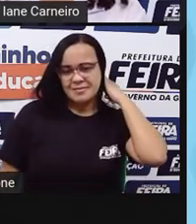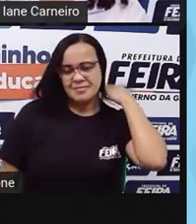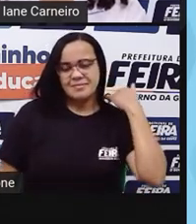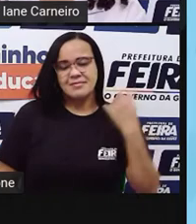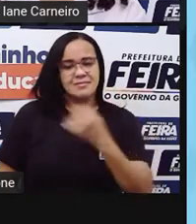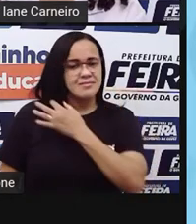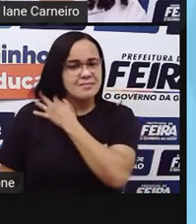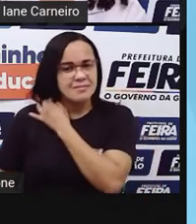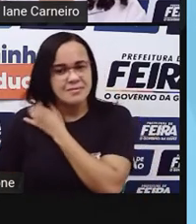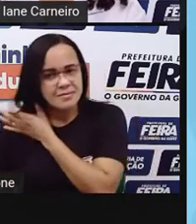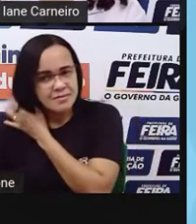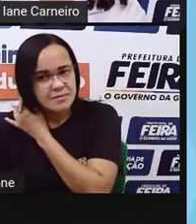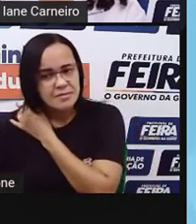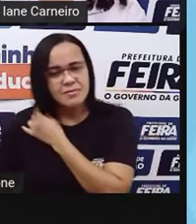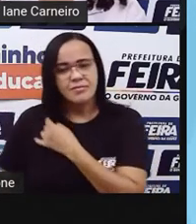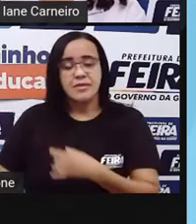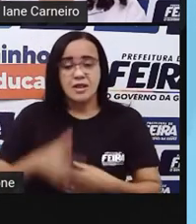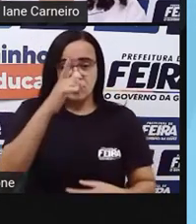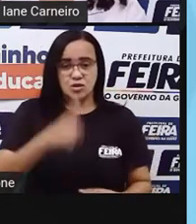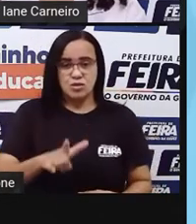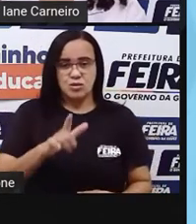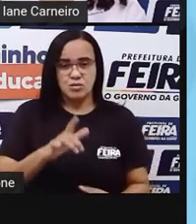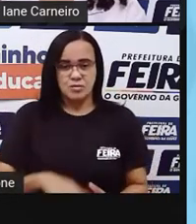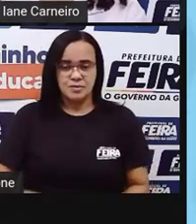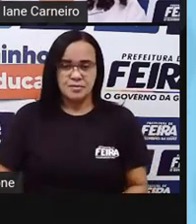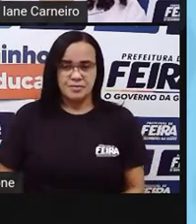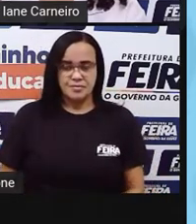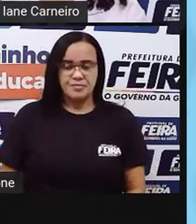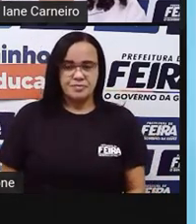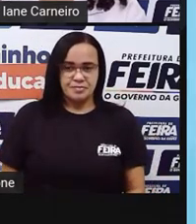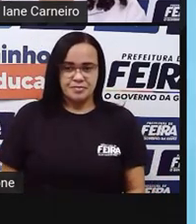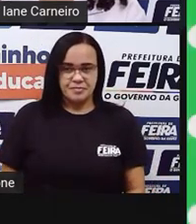Vamos lá para o próximo. Pergunta 2.